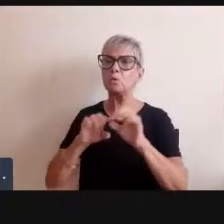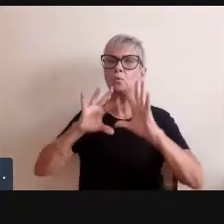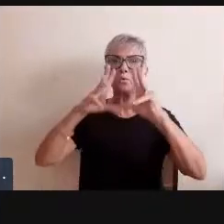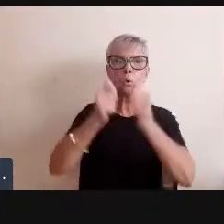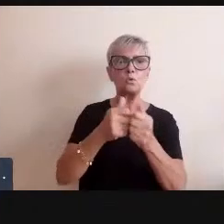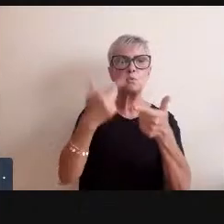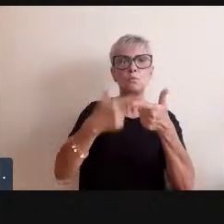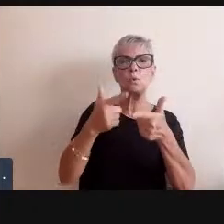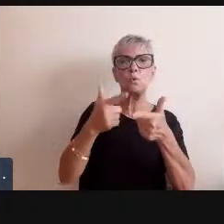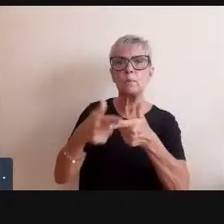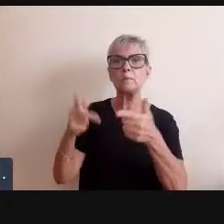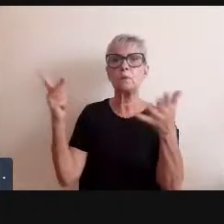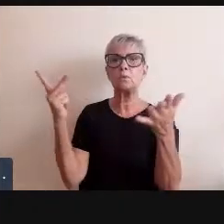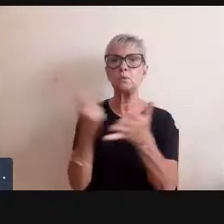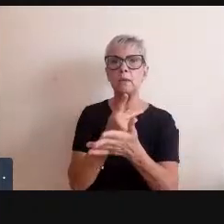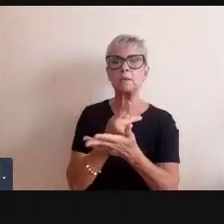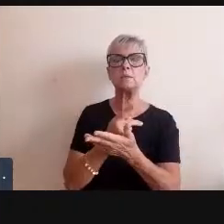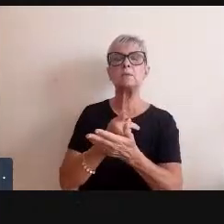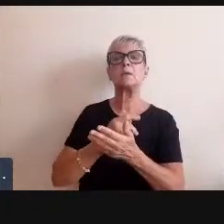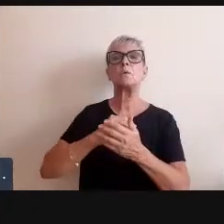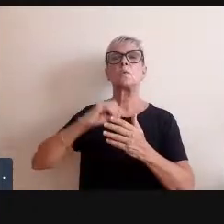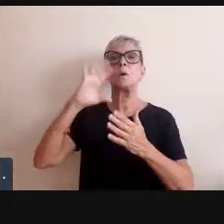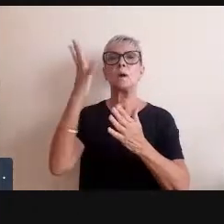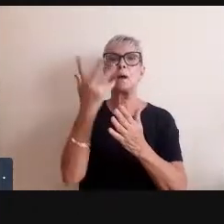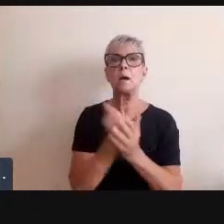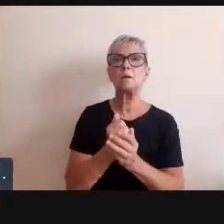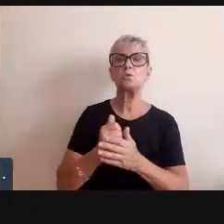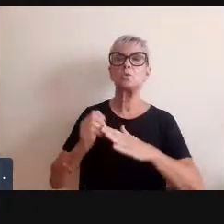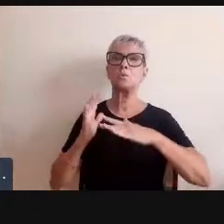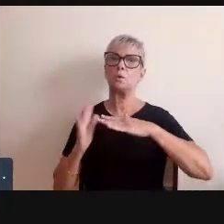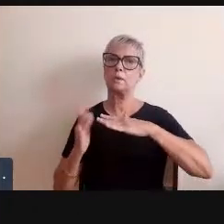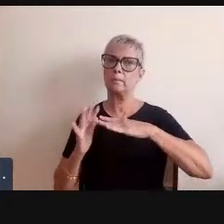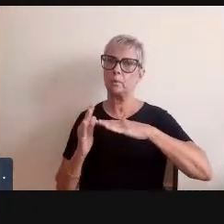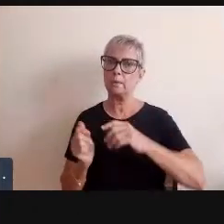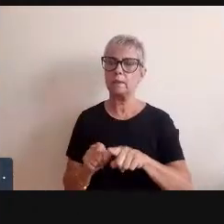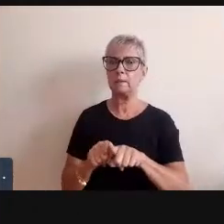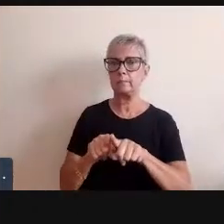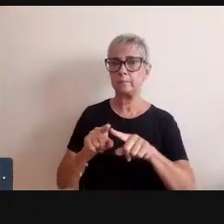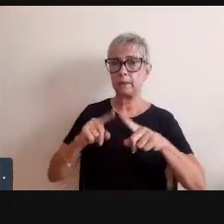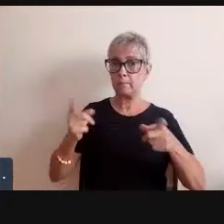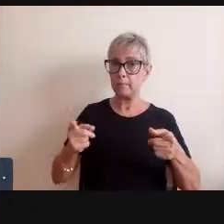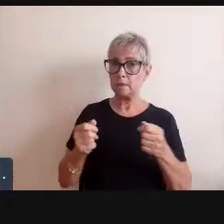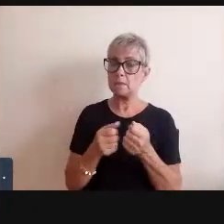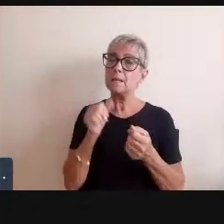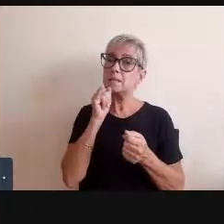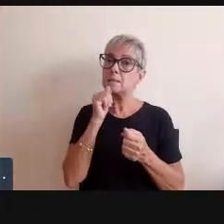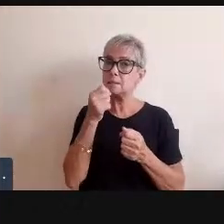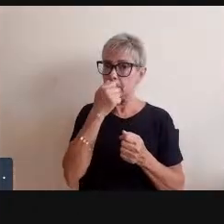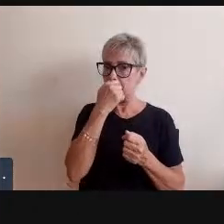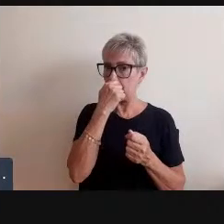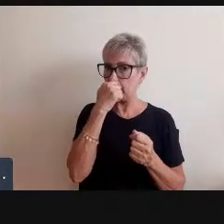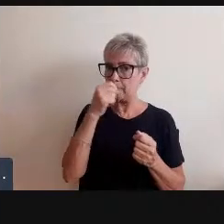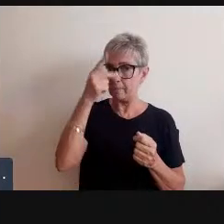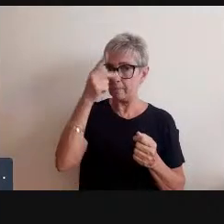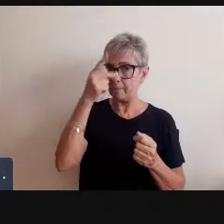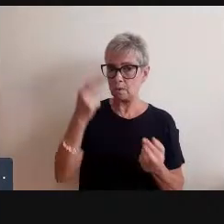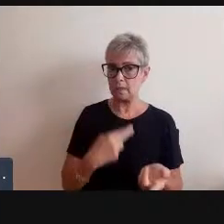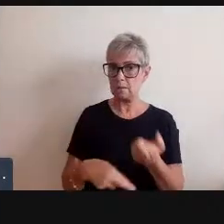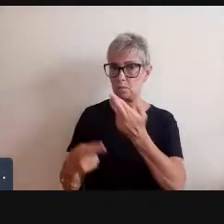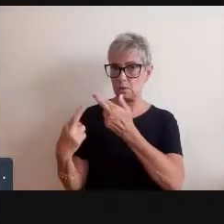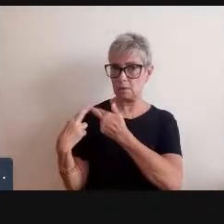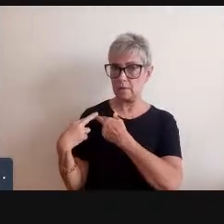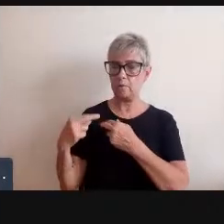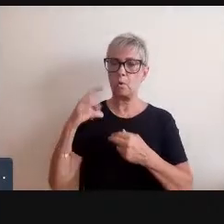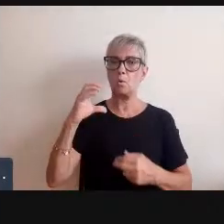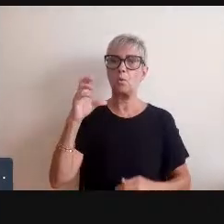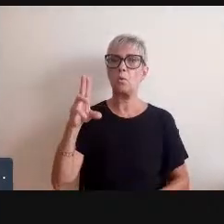passam pela arte contemporânea. Neste caso, o curador e a curadora não apenas